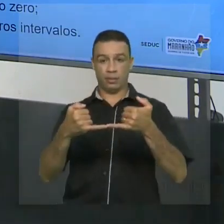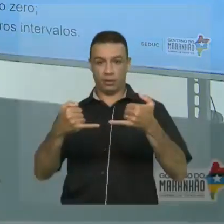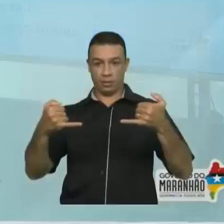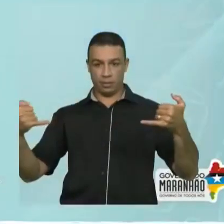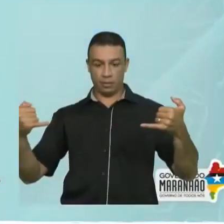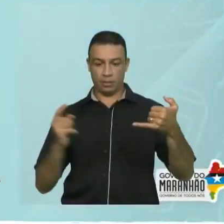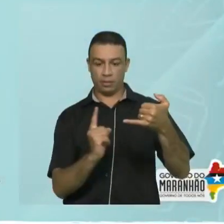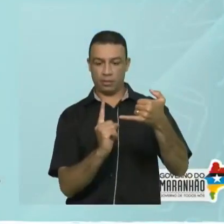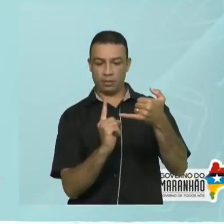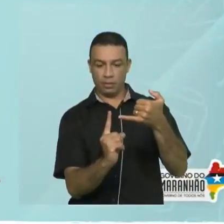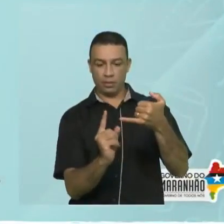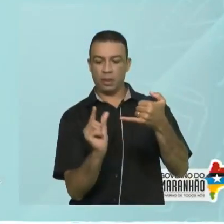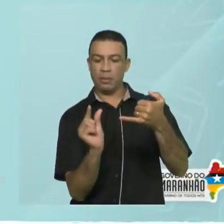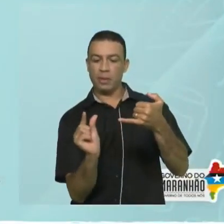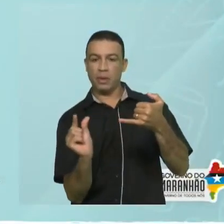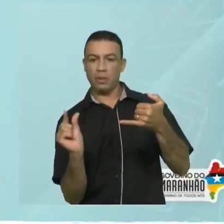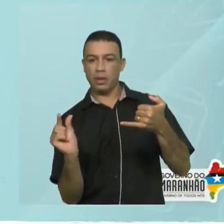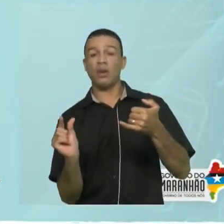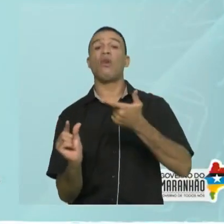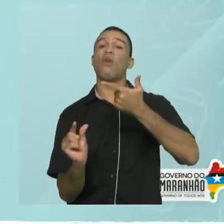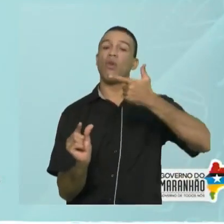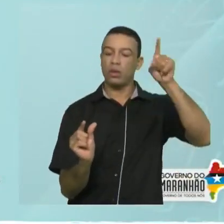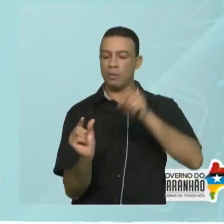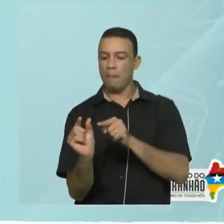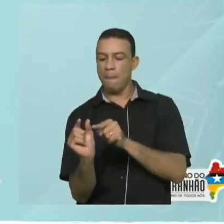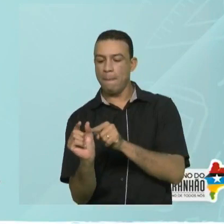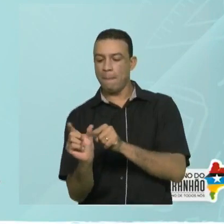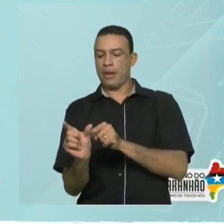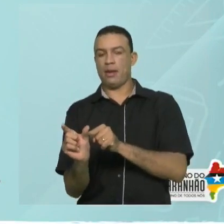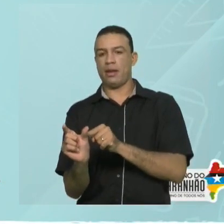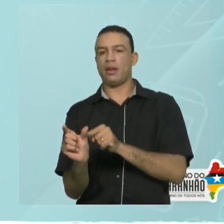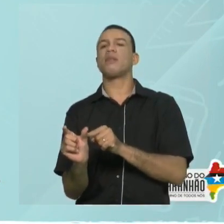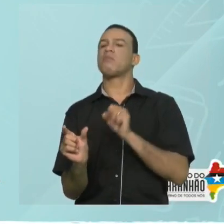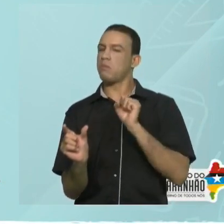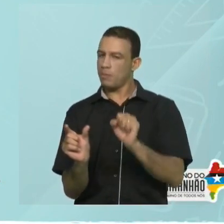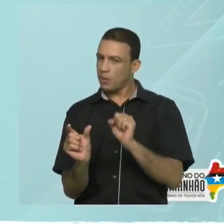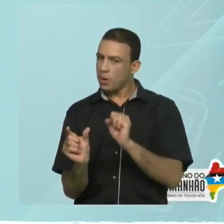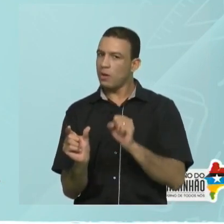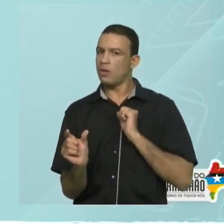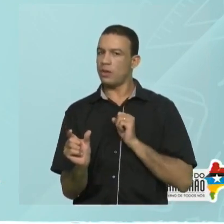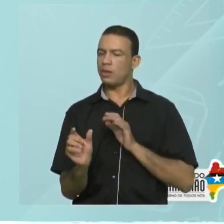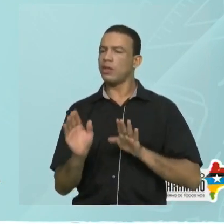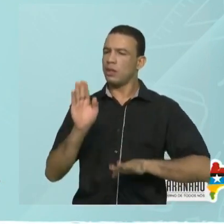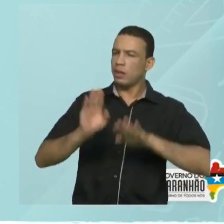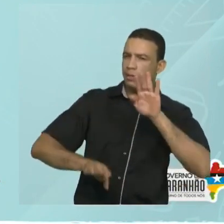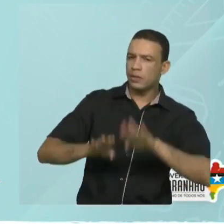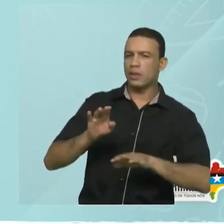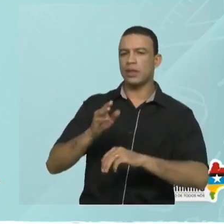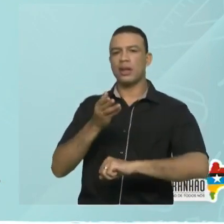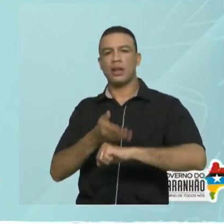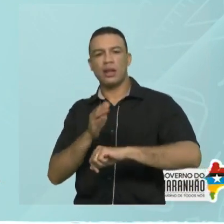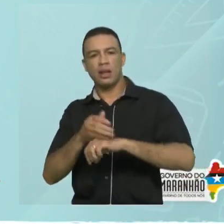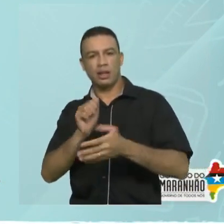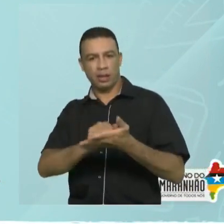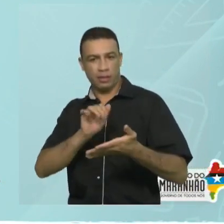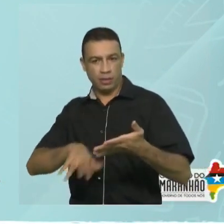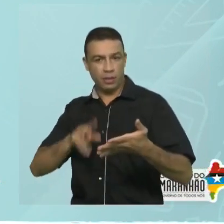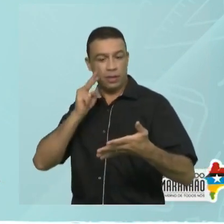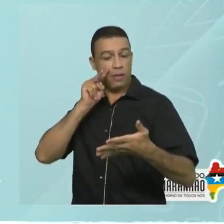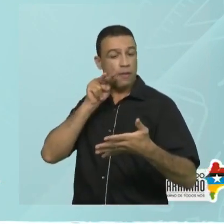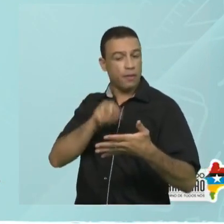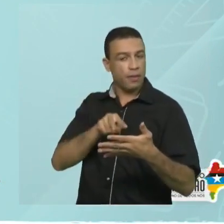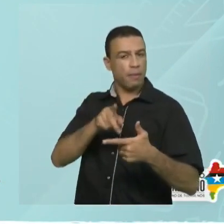pode ser graduada com outros intervalos. O que isso quer dizer? Eu já olhei alguns exercícios, algumas atividades, alguns